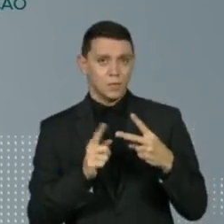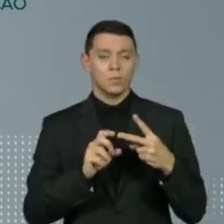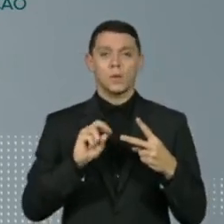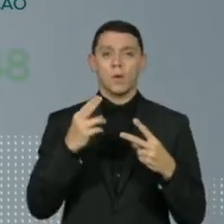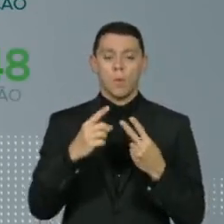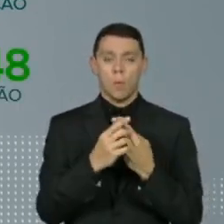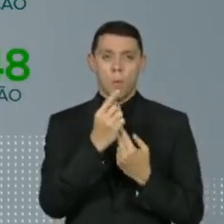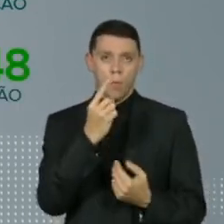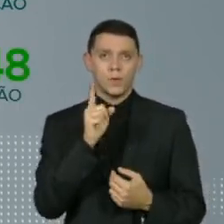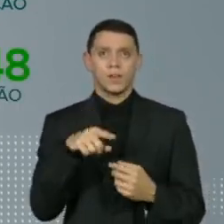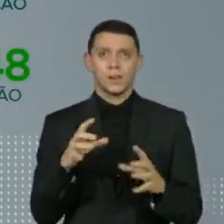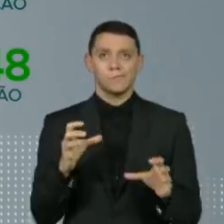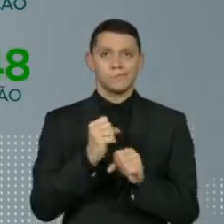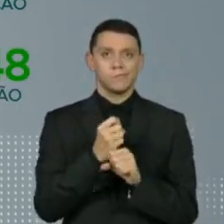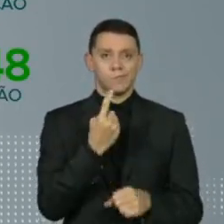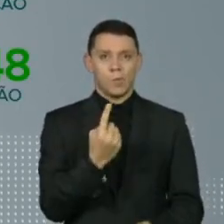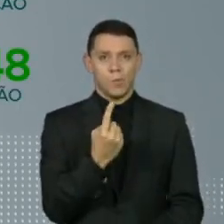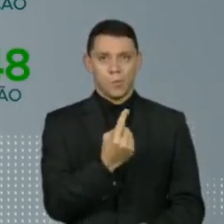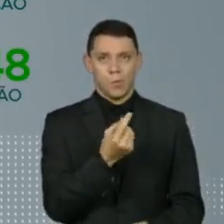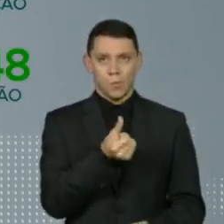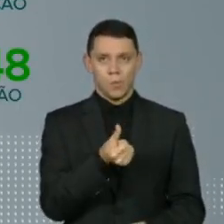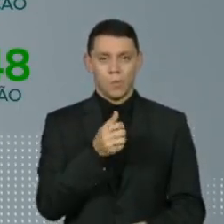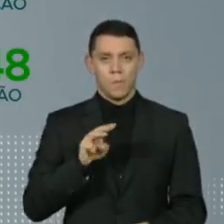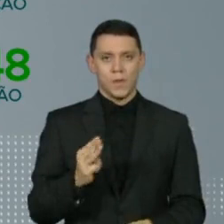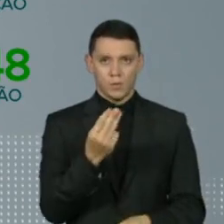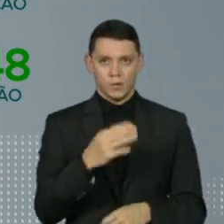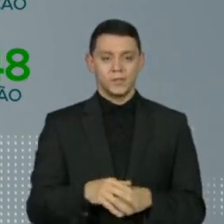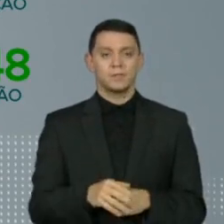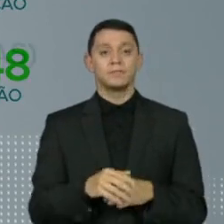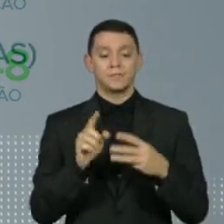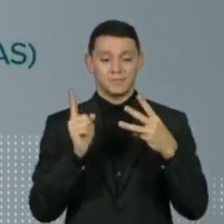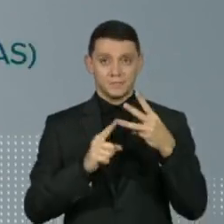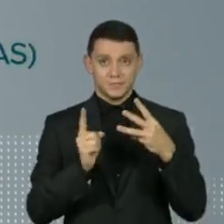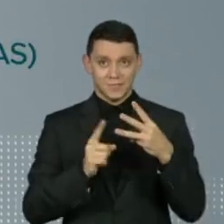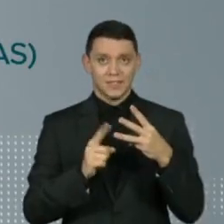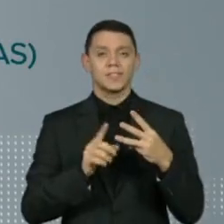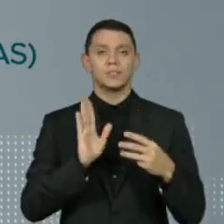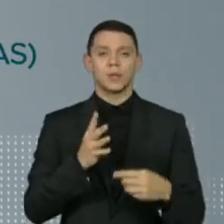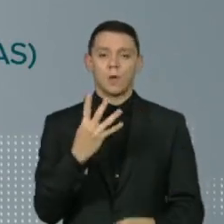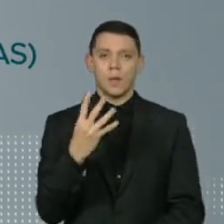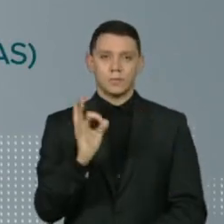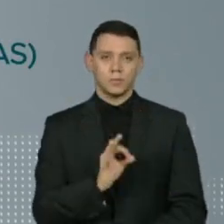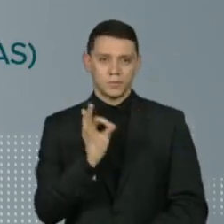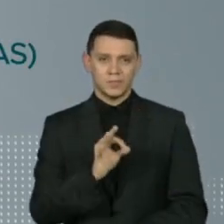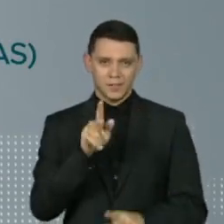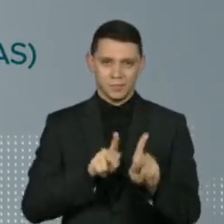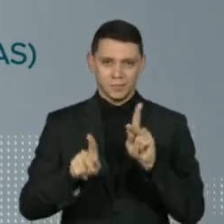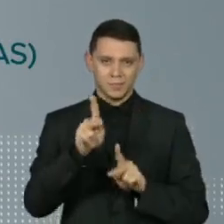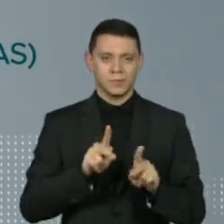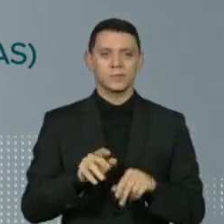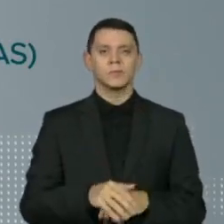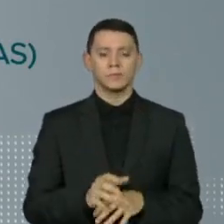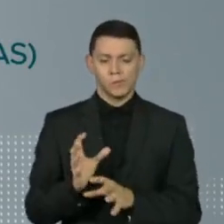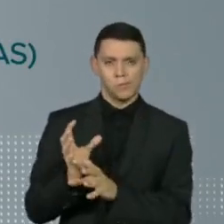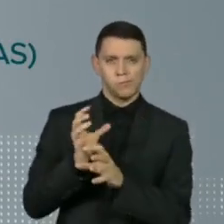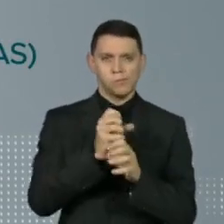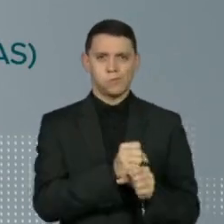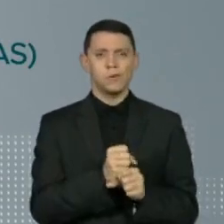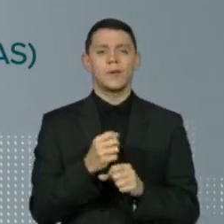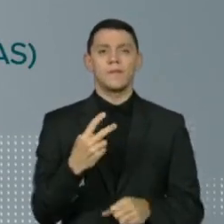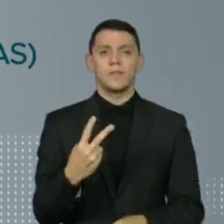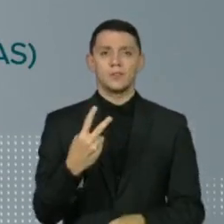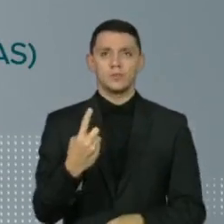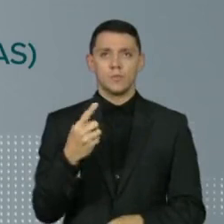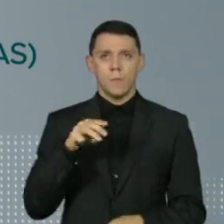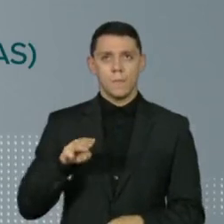milhões. E o reforço alcançou 4% da população. O total de casos ultrapassa 21 milhões